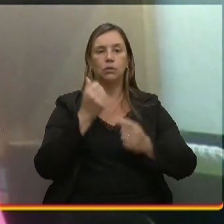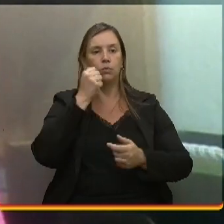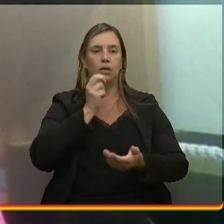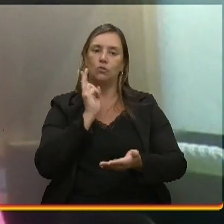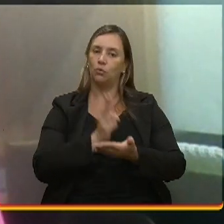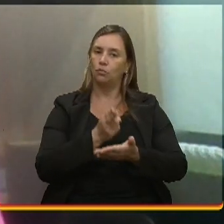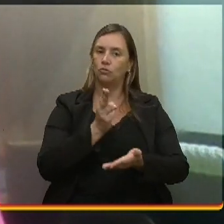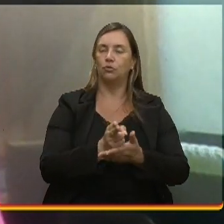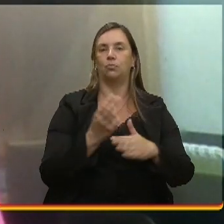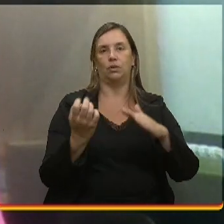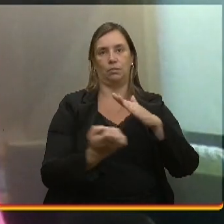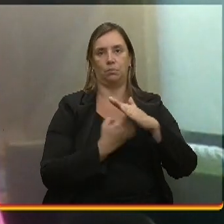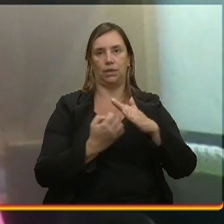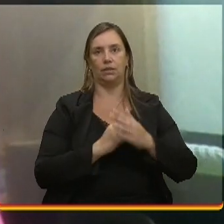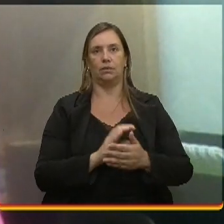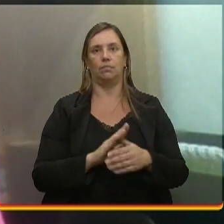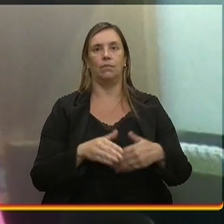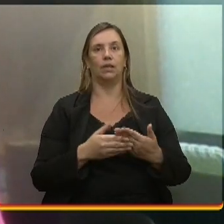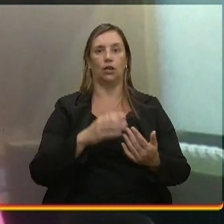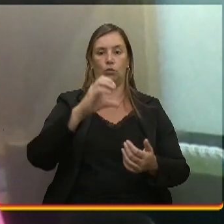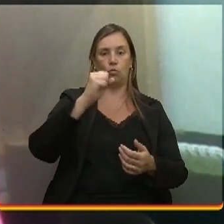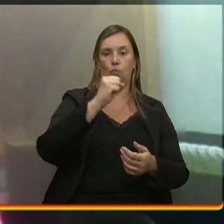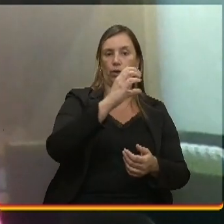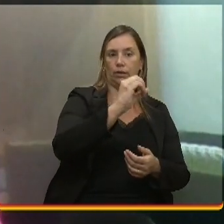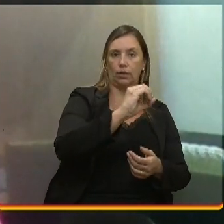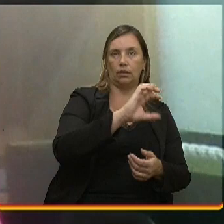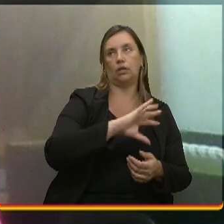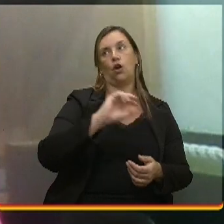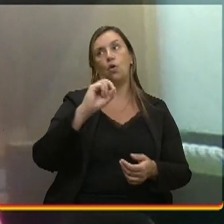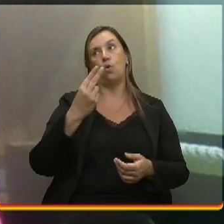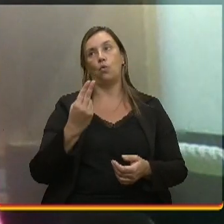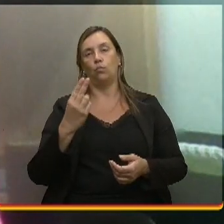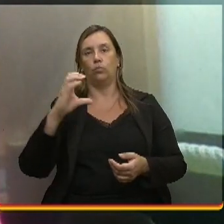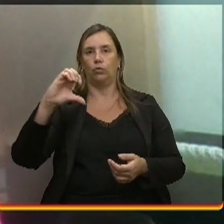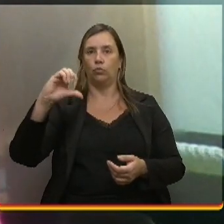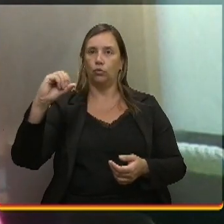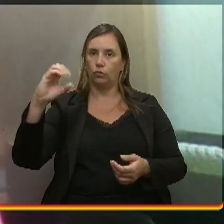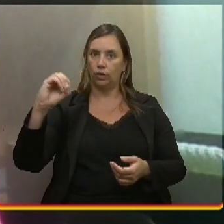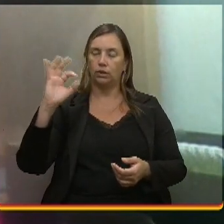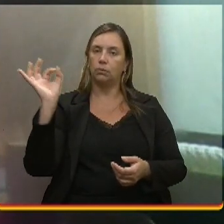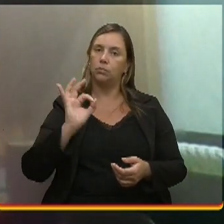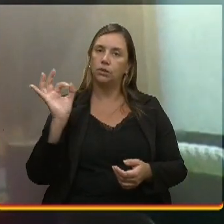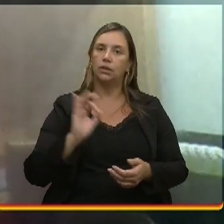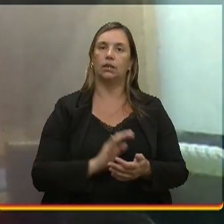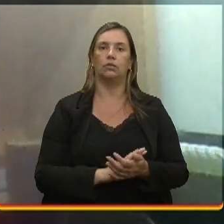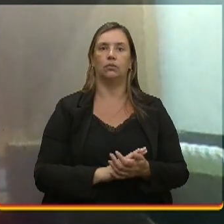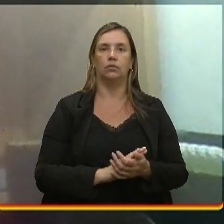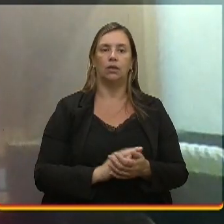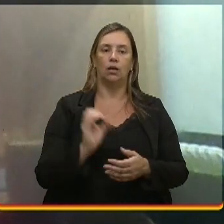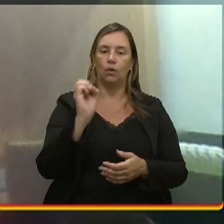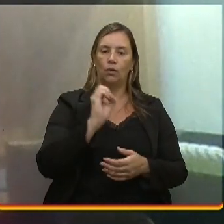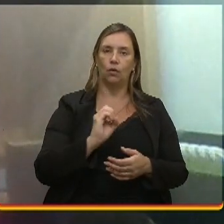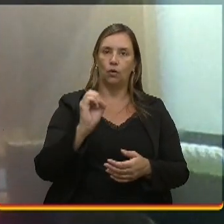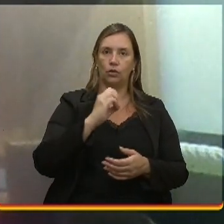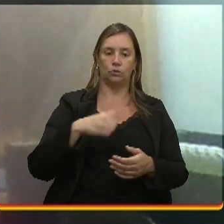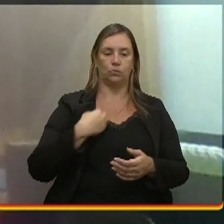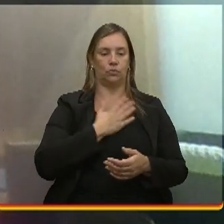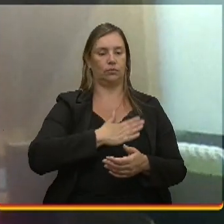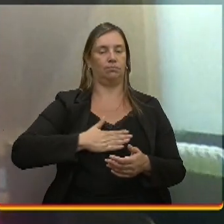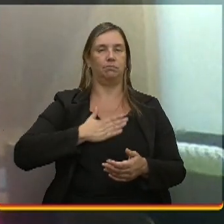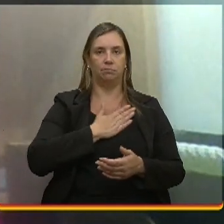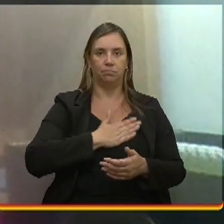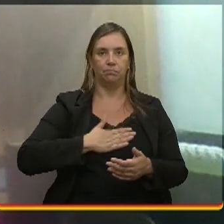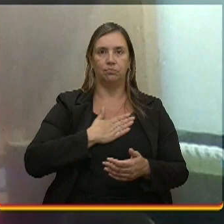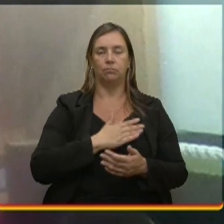consegue atingir um 80% a 90% de empregabilidade, a gente está muito satisfeito. Muito satisfeita